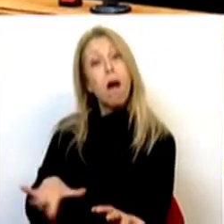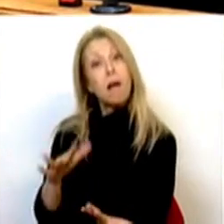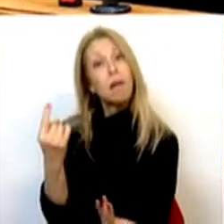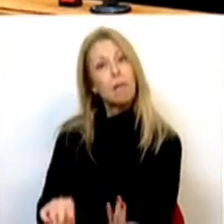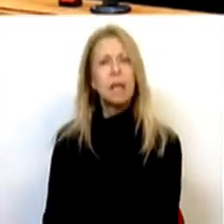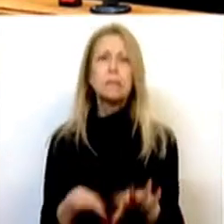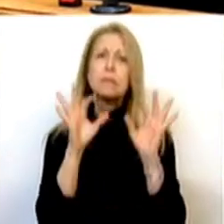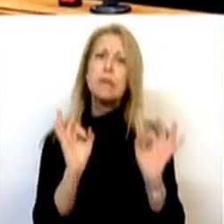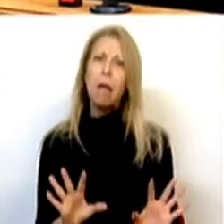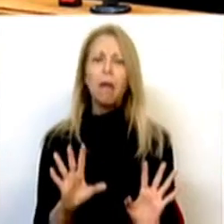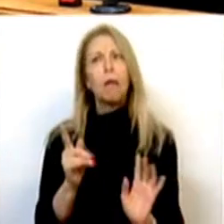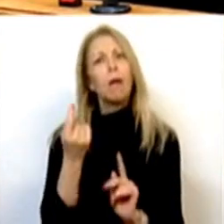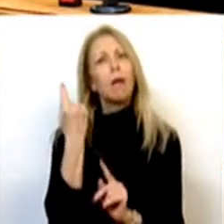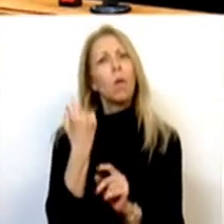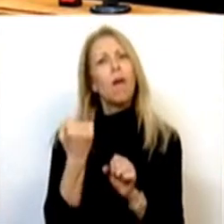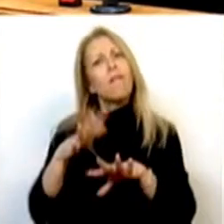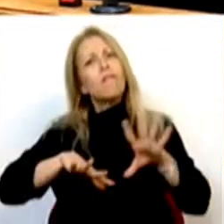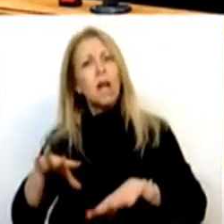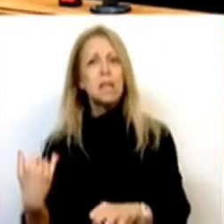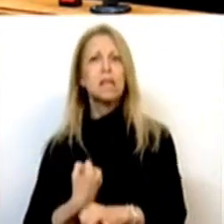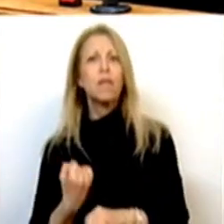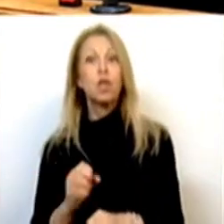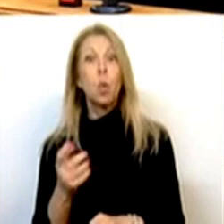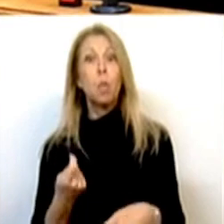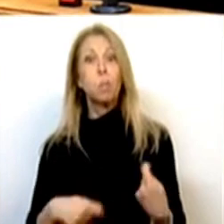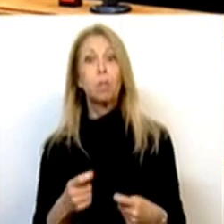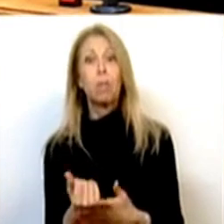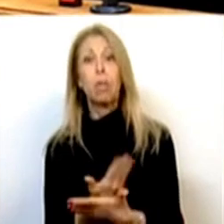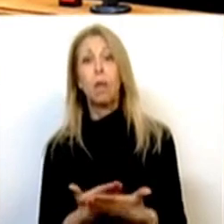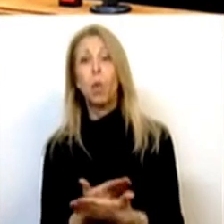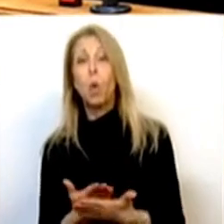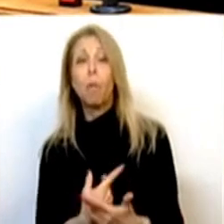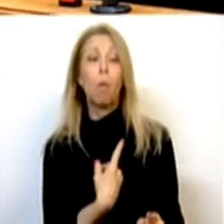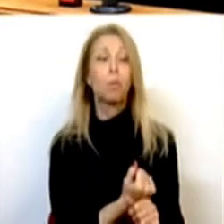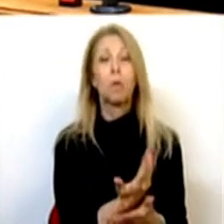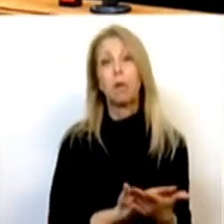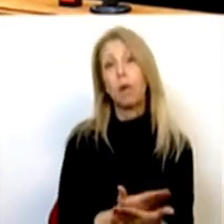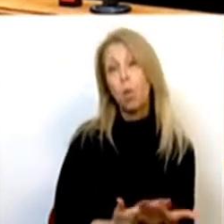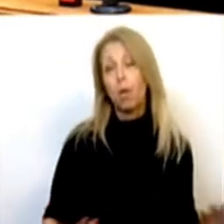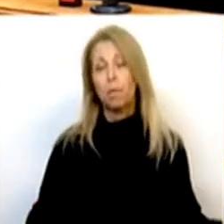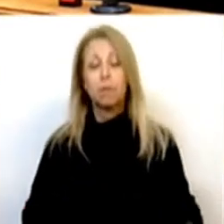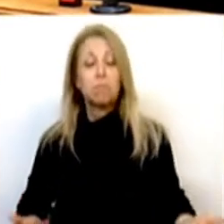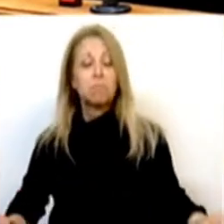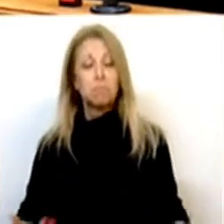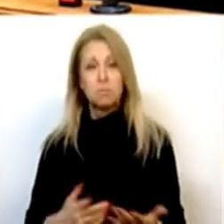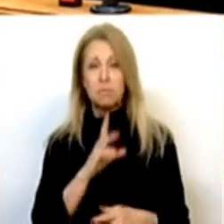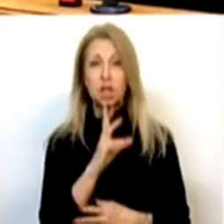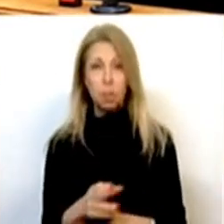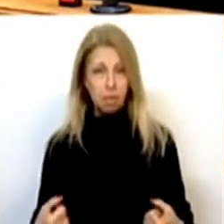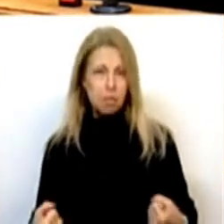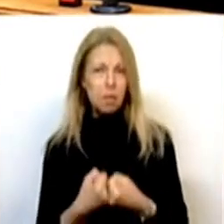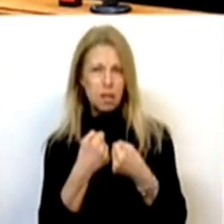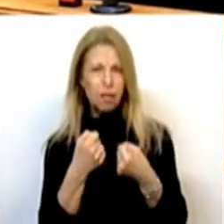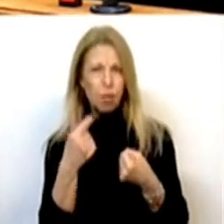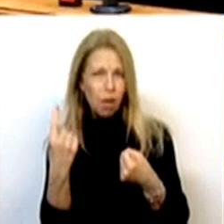prestação de serviços ou como uma transação económica, não está à altura de responder aos desafios que se colocam no acesso à habitação.